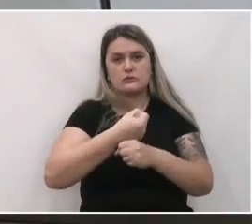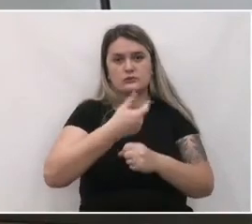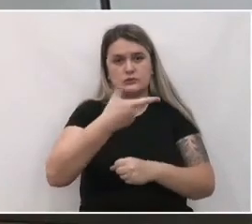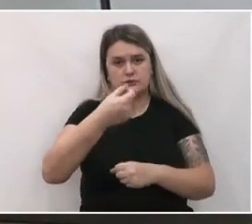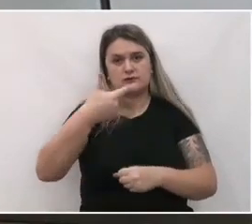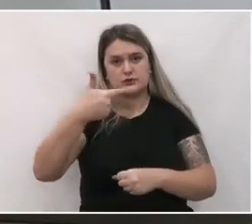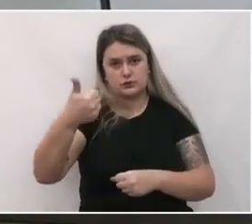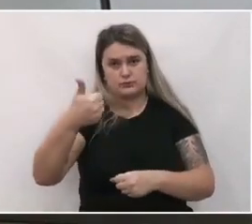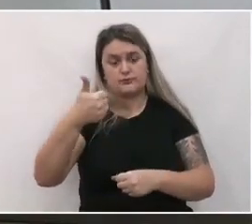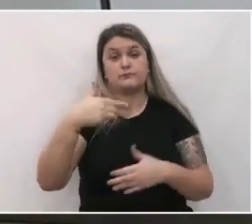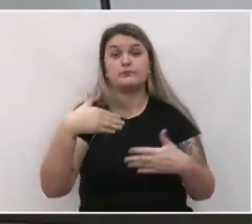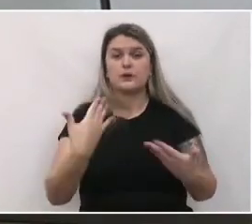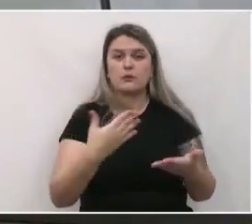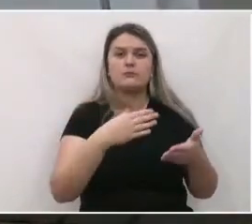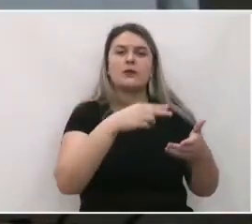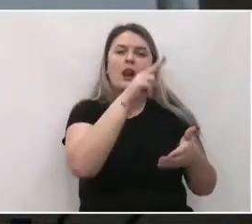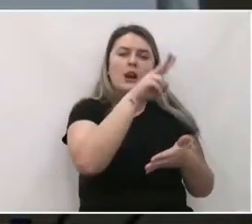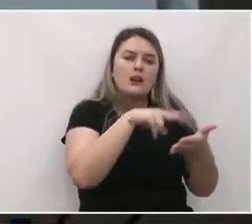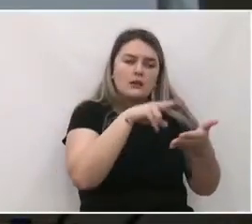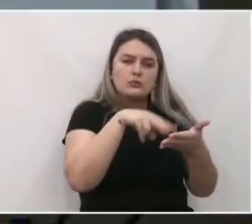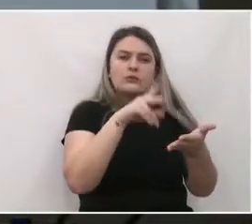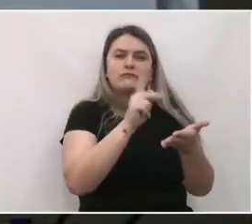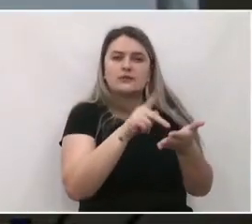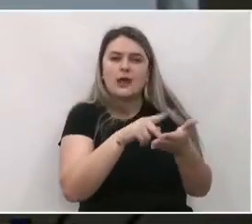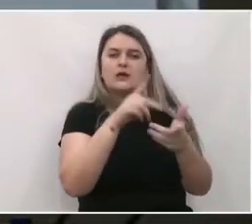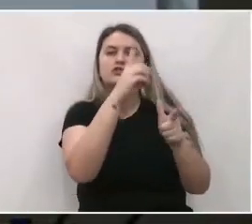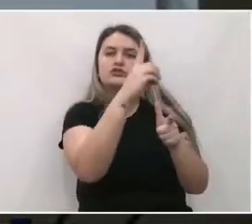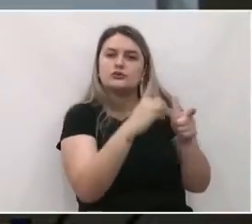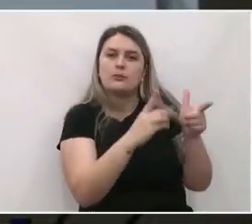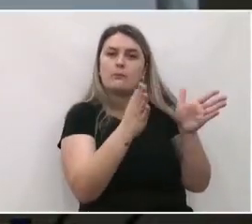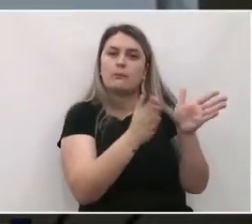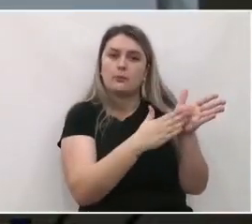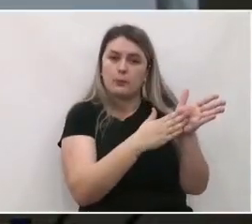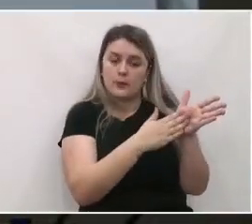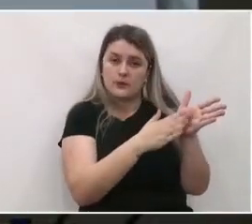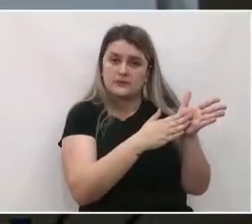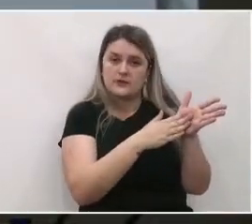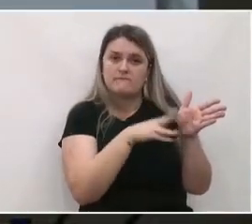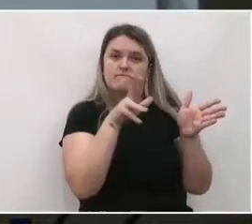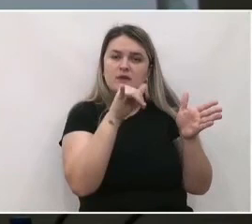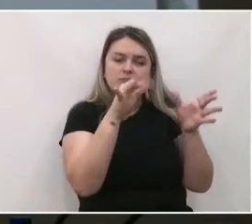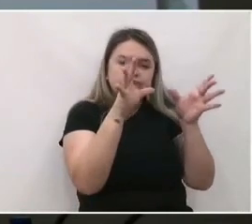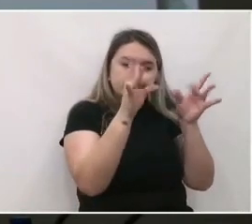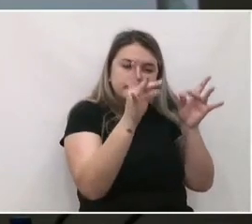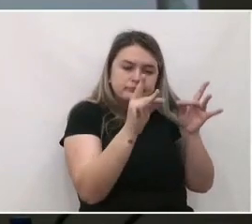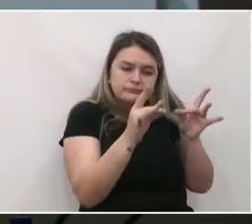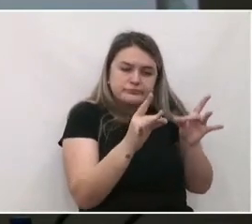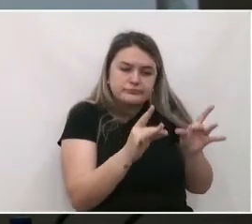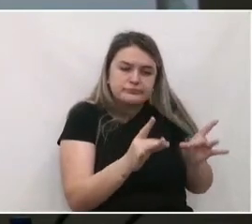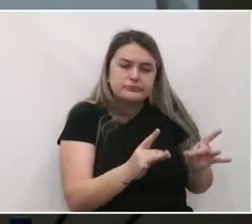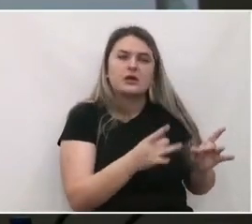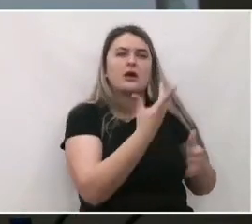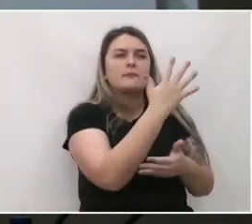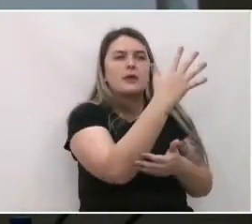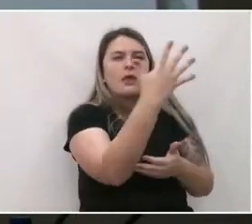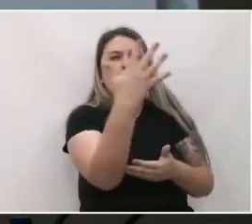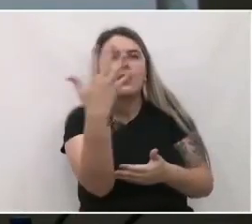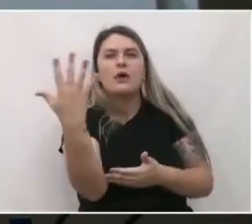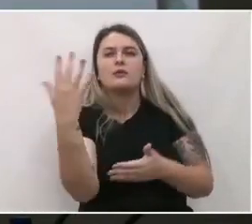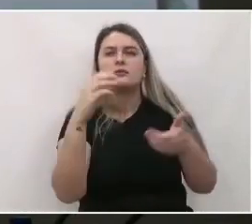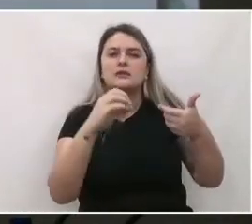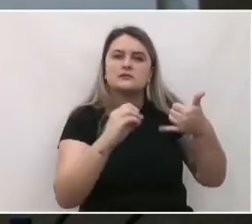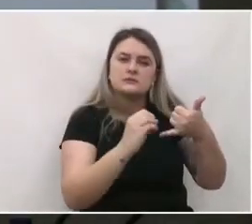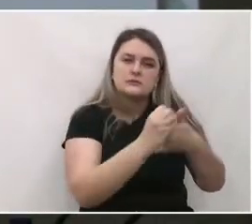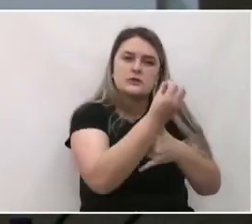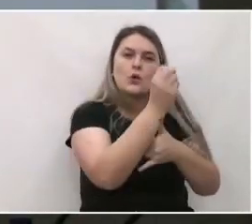Então, como eu falei, a leitura da realidade e o diagnóstico e as propostas vão analisar os aspectos ambientais de uso e